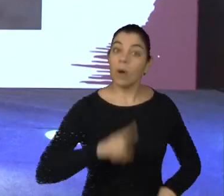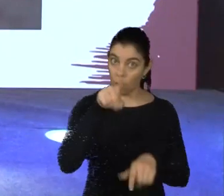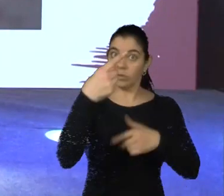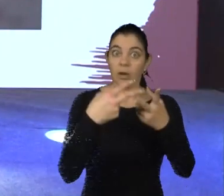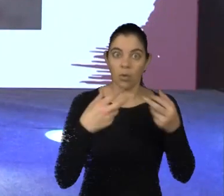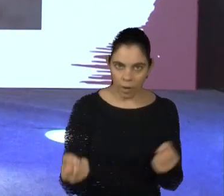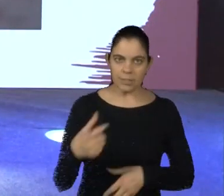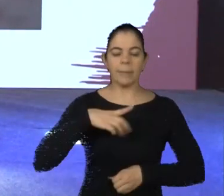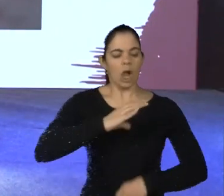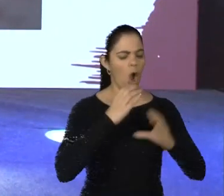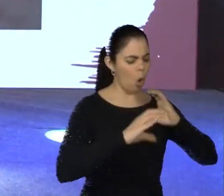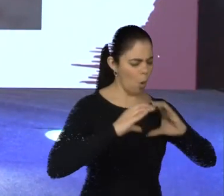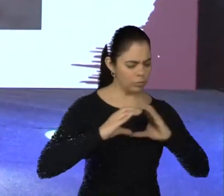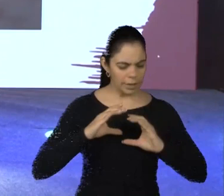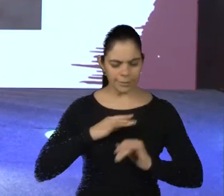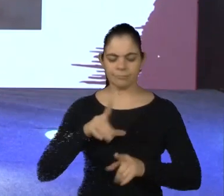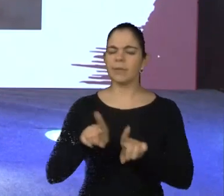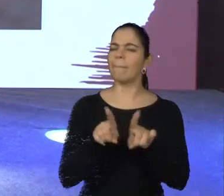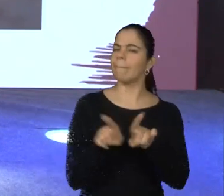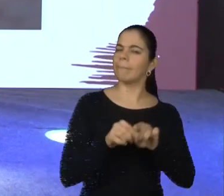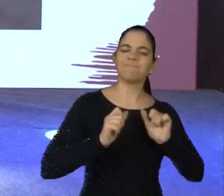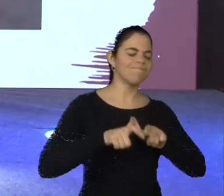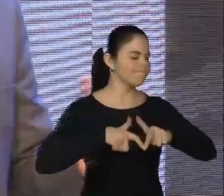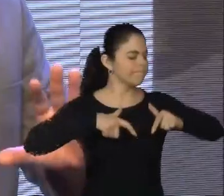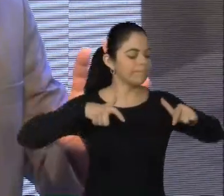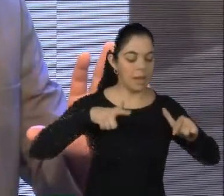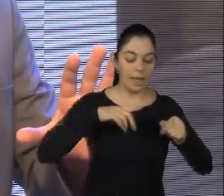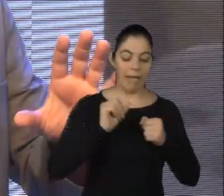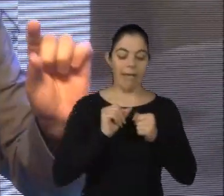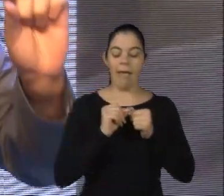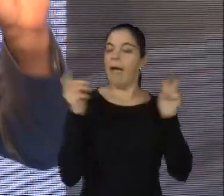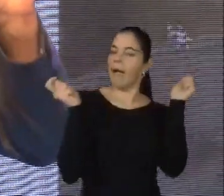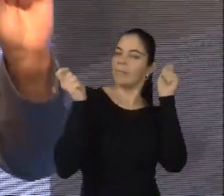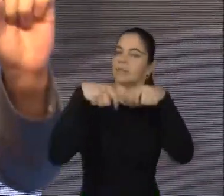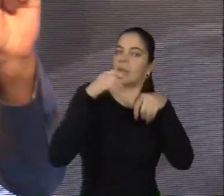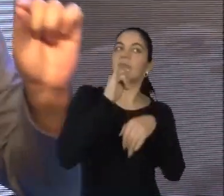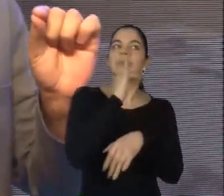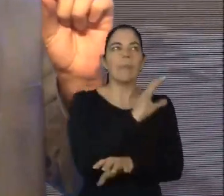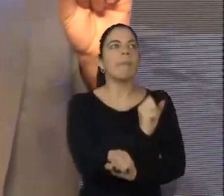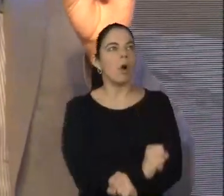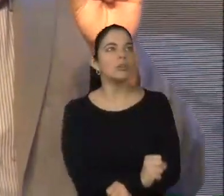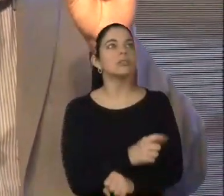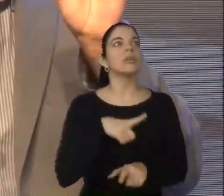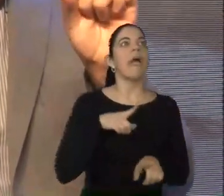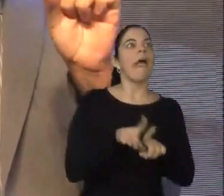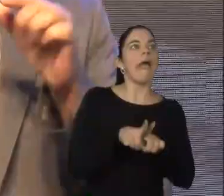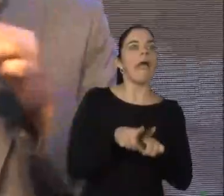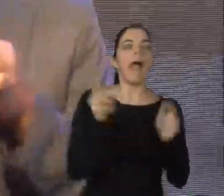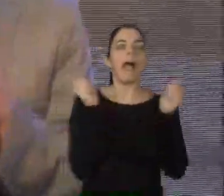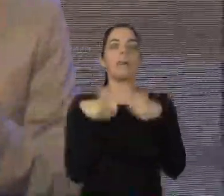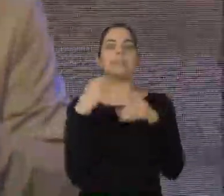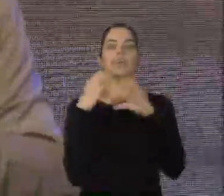comunicação. Então, quando nós queremos ampliar a nossa capacidade, independente da genética, a gente precisa potencializar a nossa